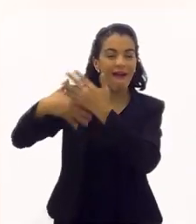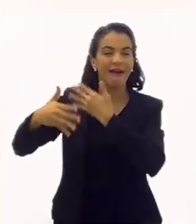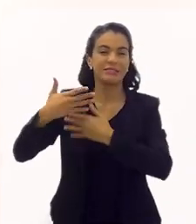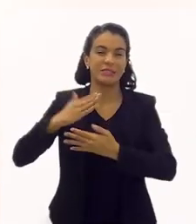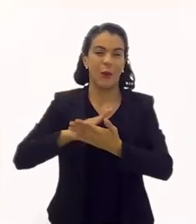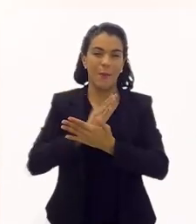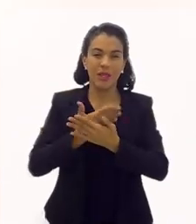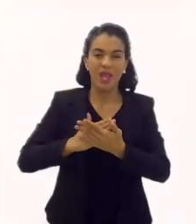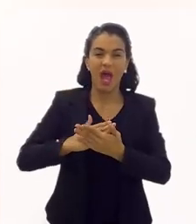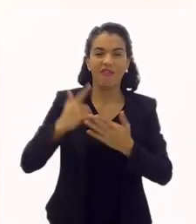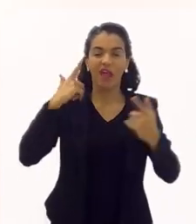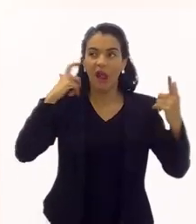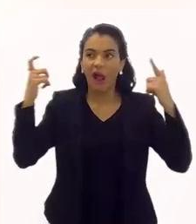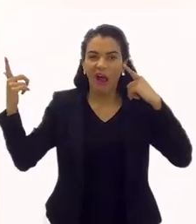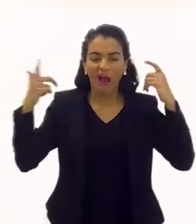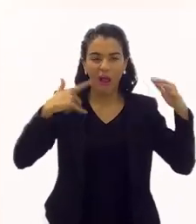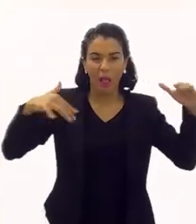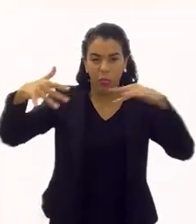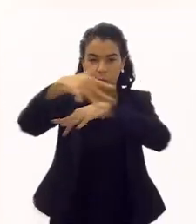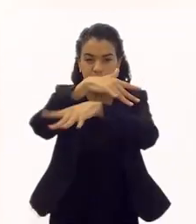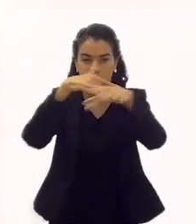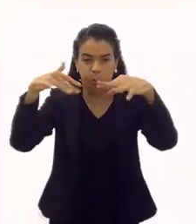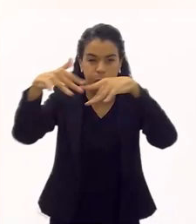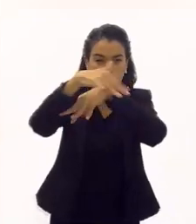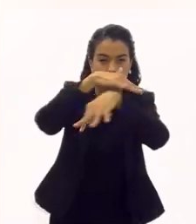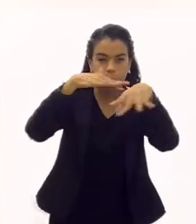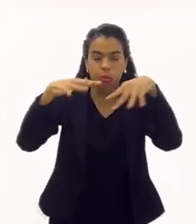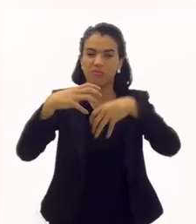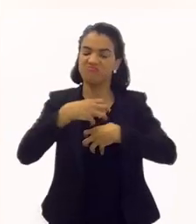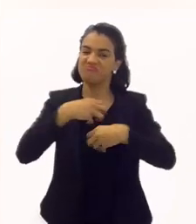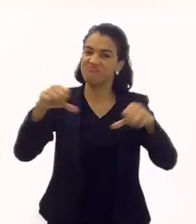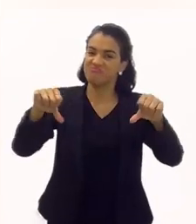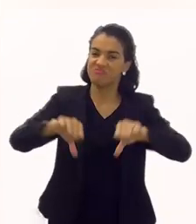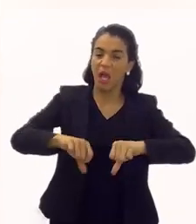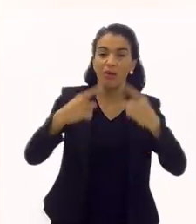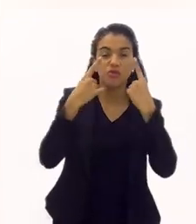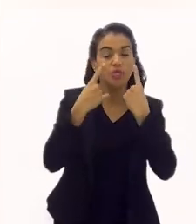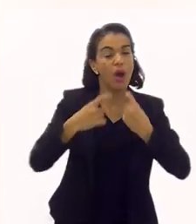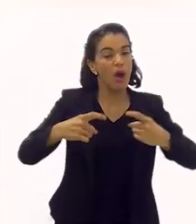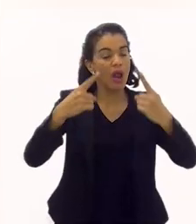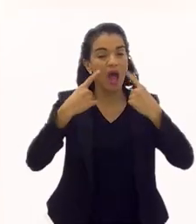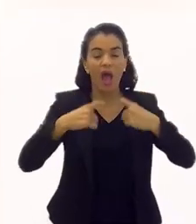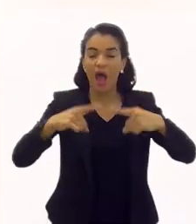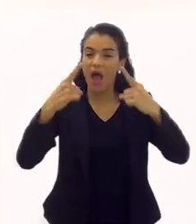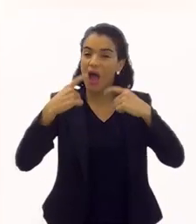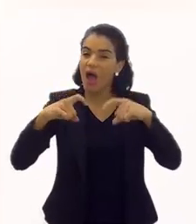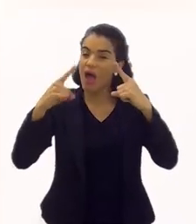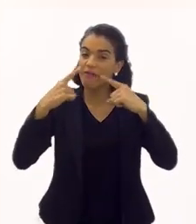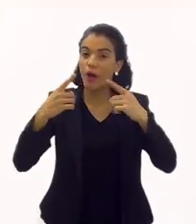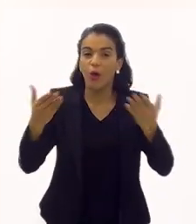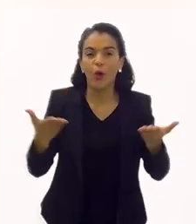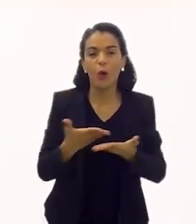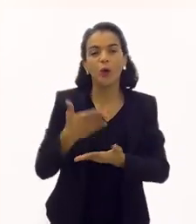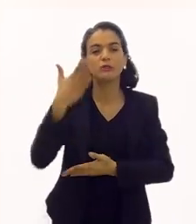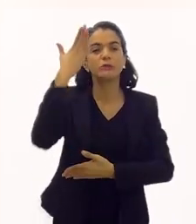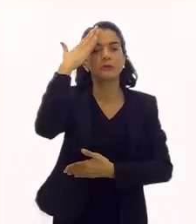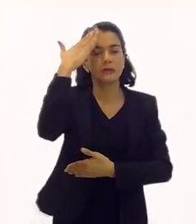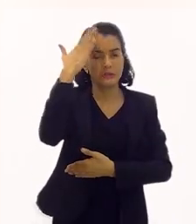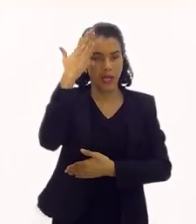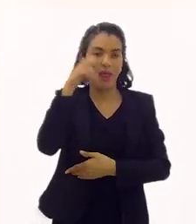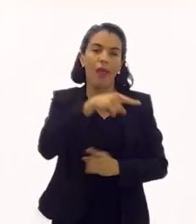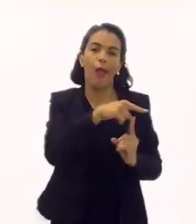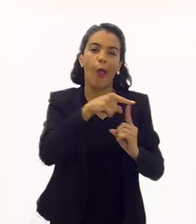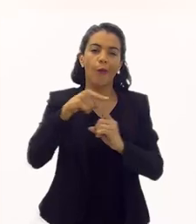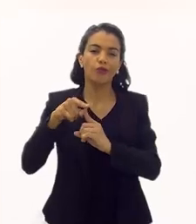incomodava, que era o barulho, gente, muita gente, aquilo me fazia mal, eu chorava. Então,